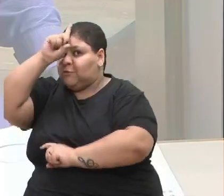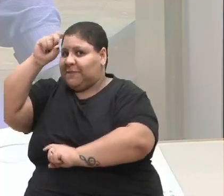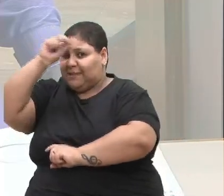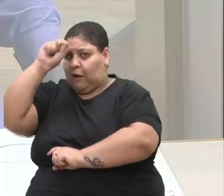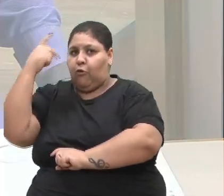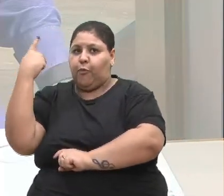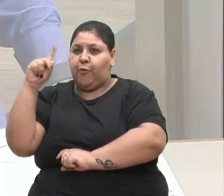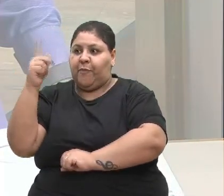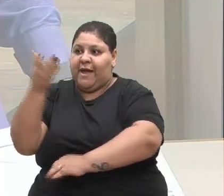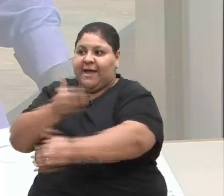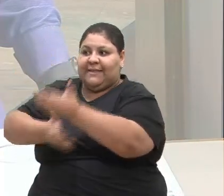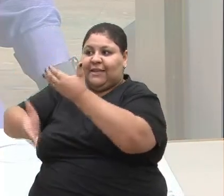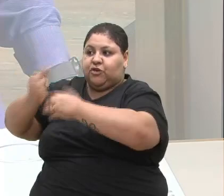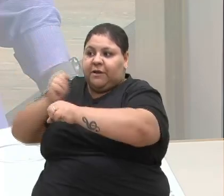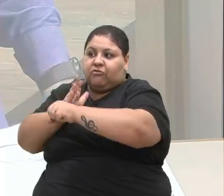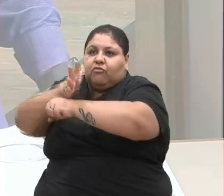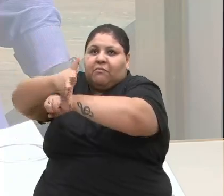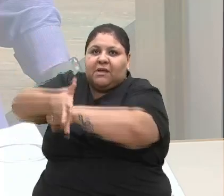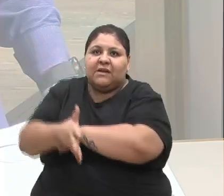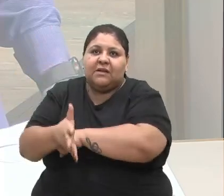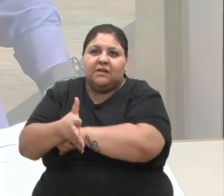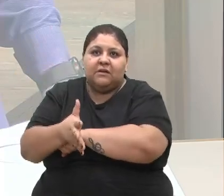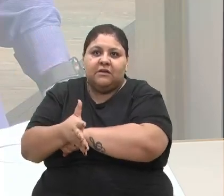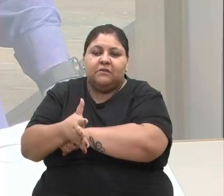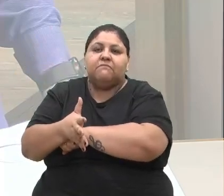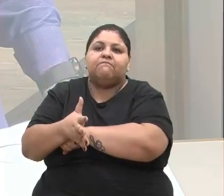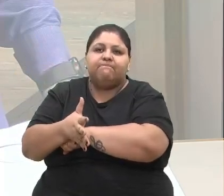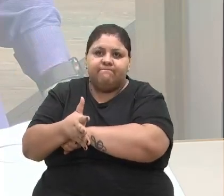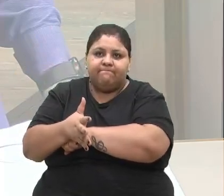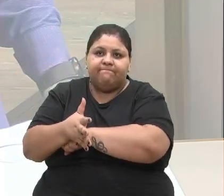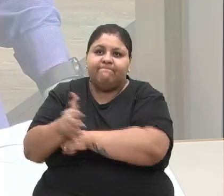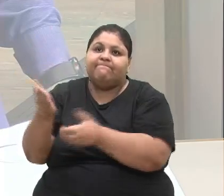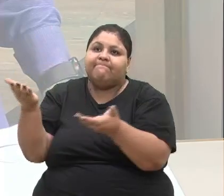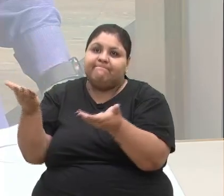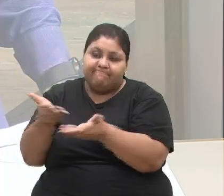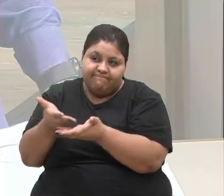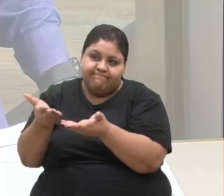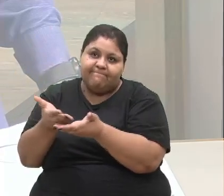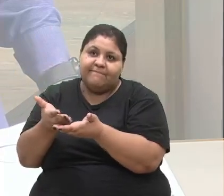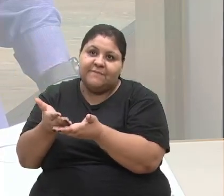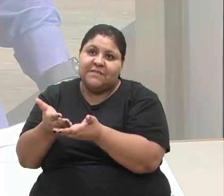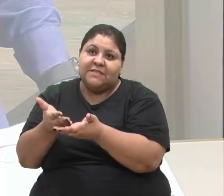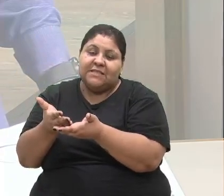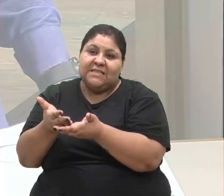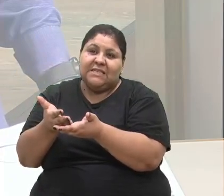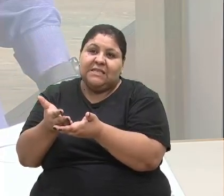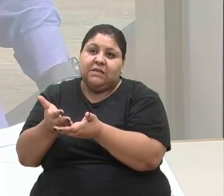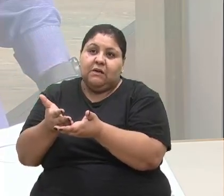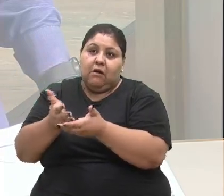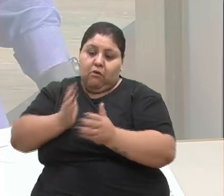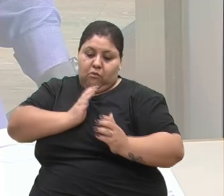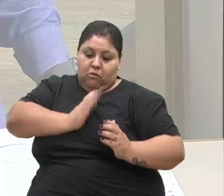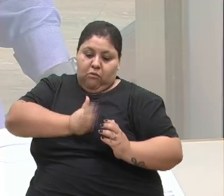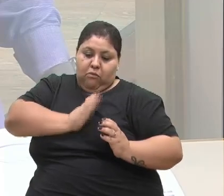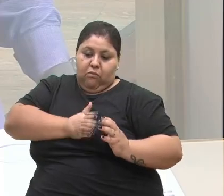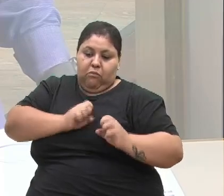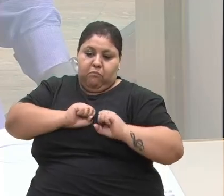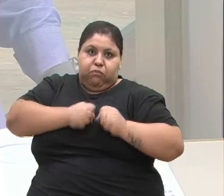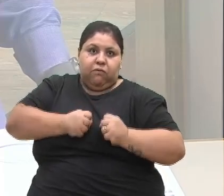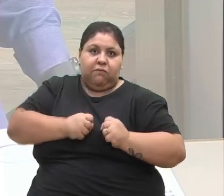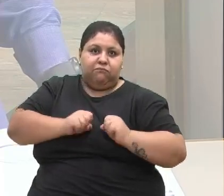atendimento, durante a madrugada, após já ter sido atendido, já chegou, infelizmente, em parada cardíaca. Então, acho que é